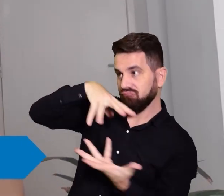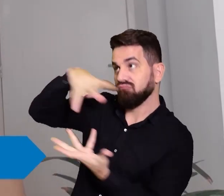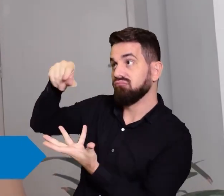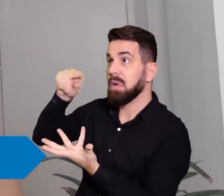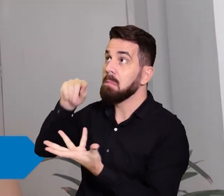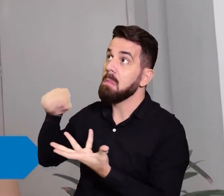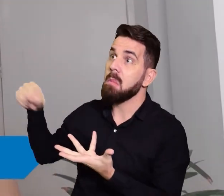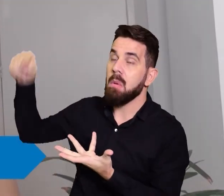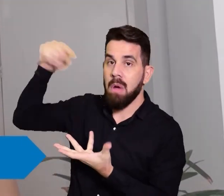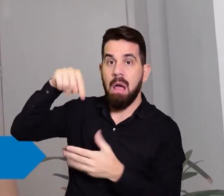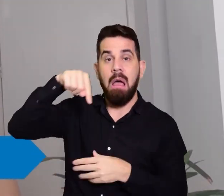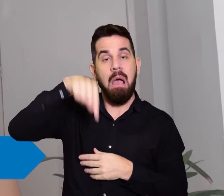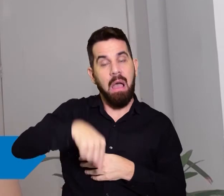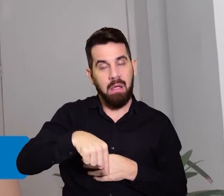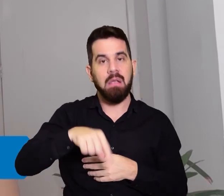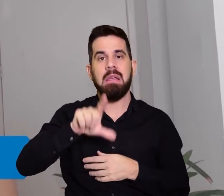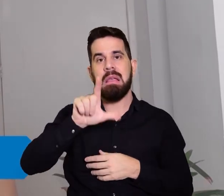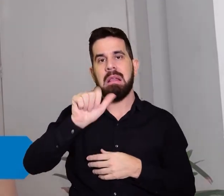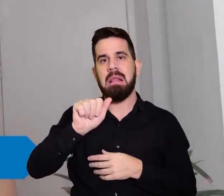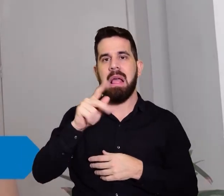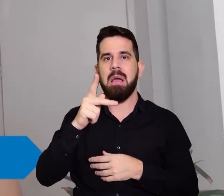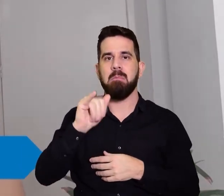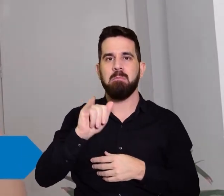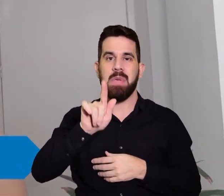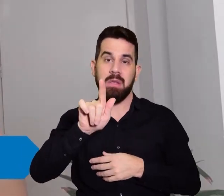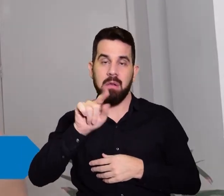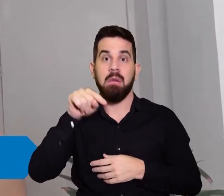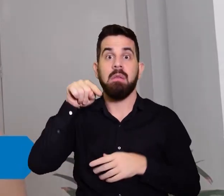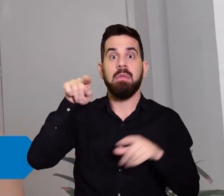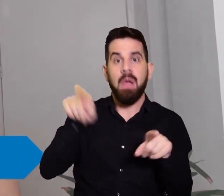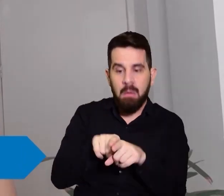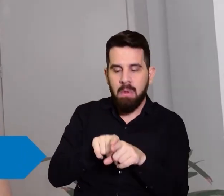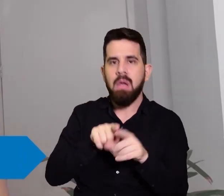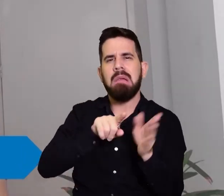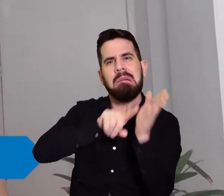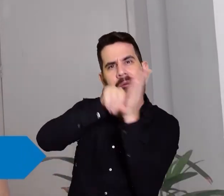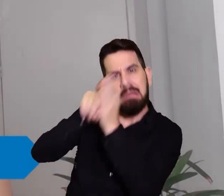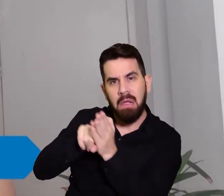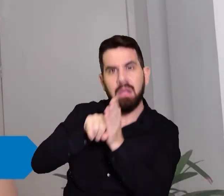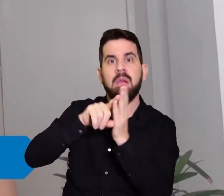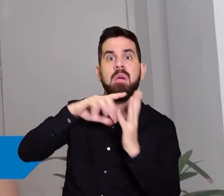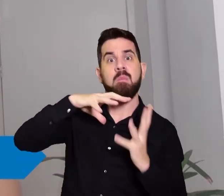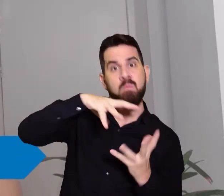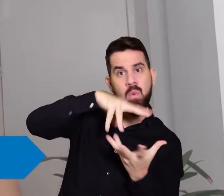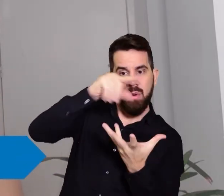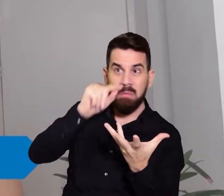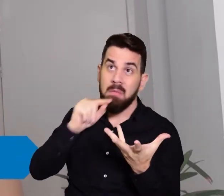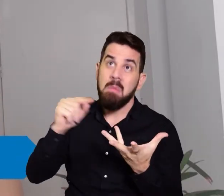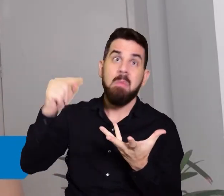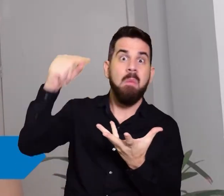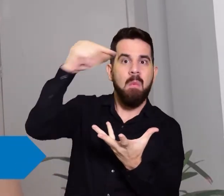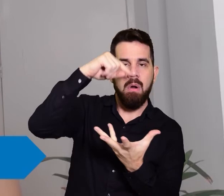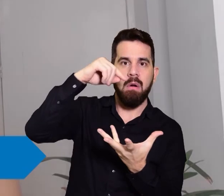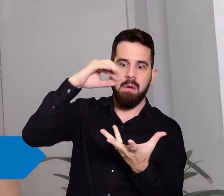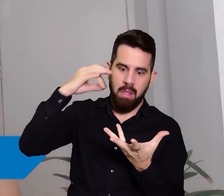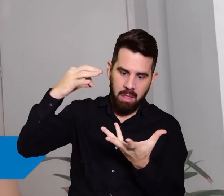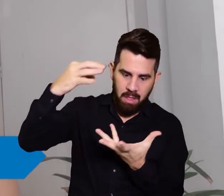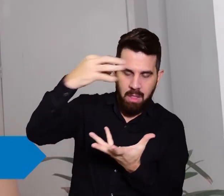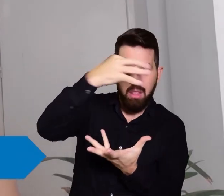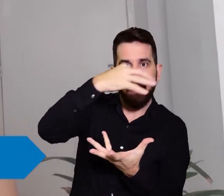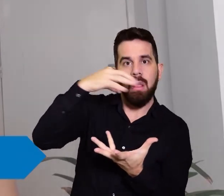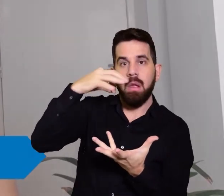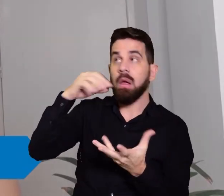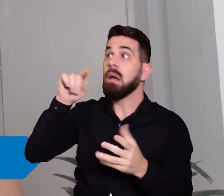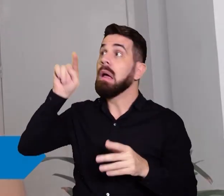desenvolve um trabalho de monitoramento que observa e informa áreas que continuam preservadas